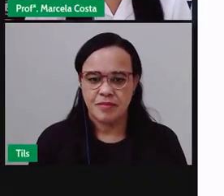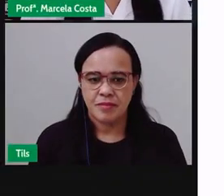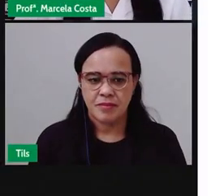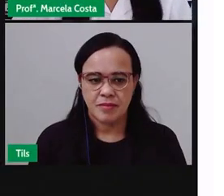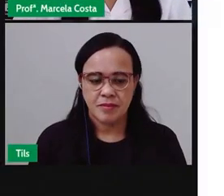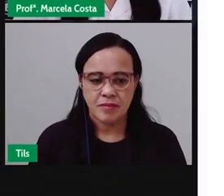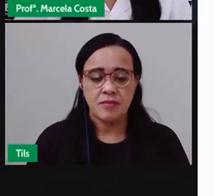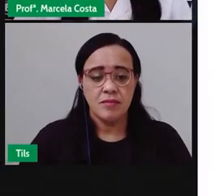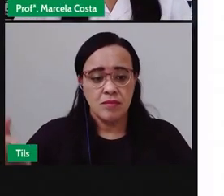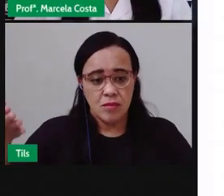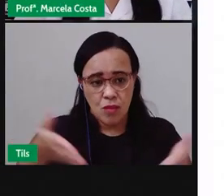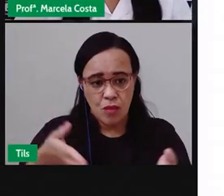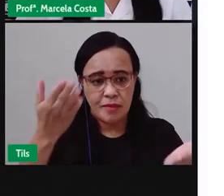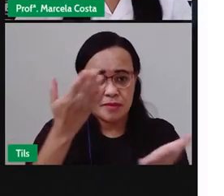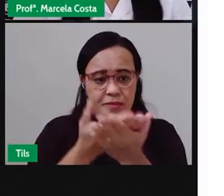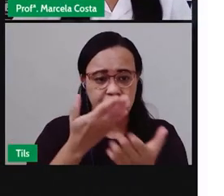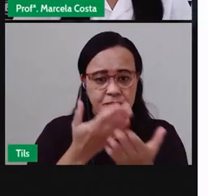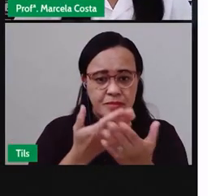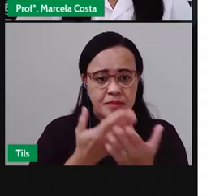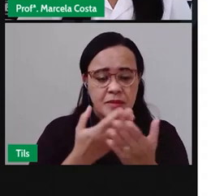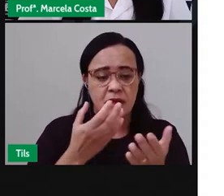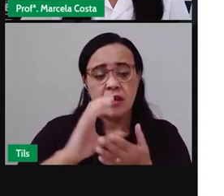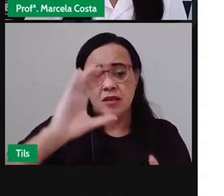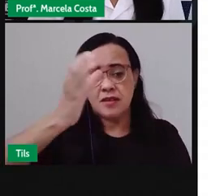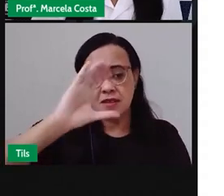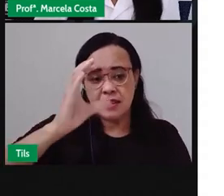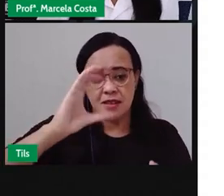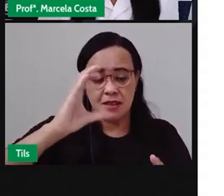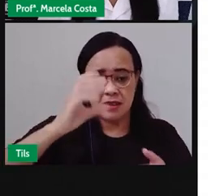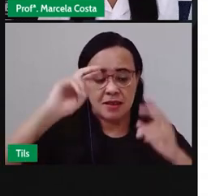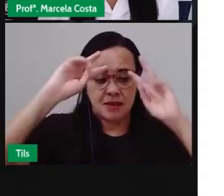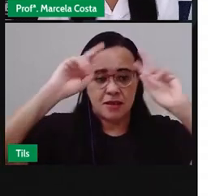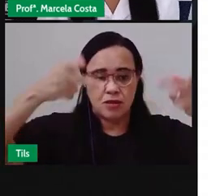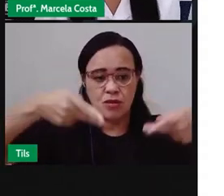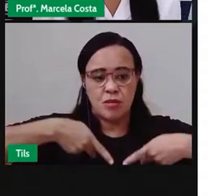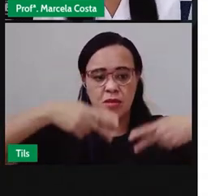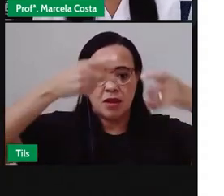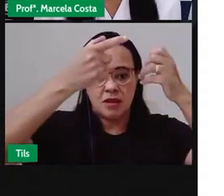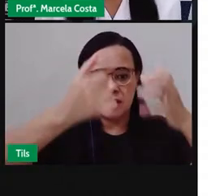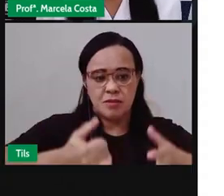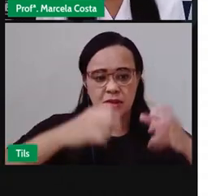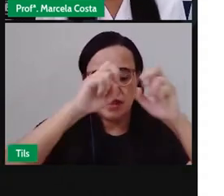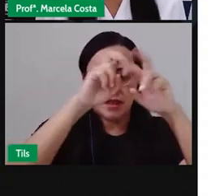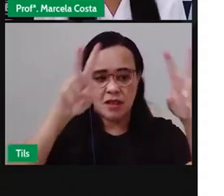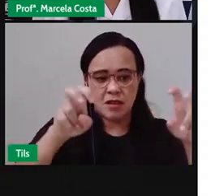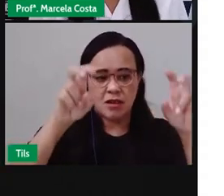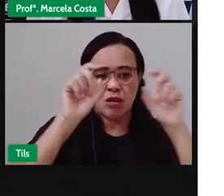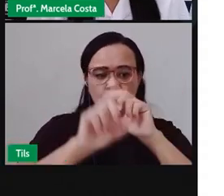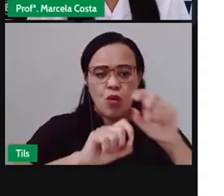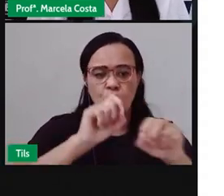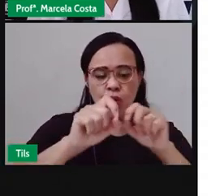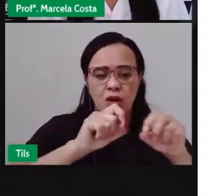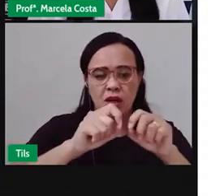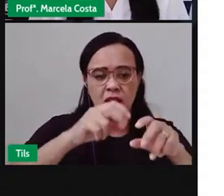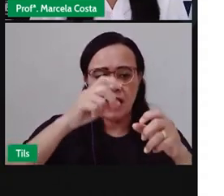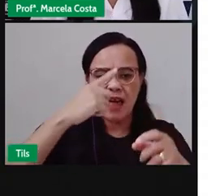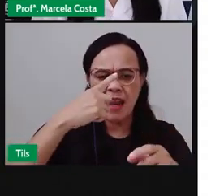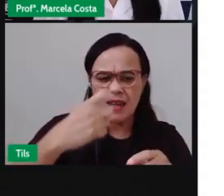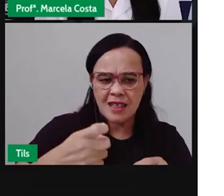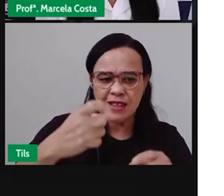Hoje, na aula de ciências humanas, nós vamos falar sobre o tema o lixo no lugar certo.